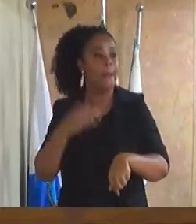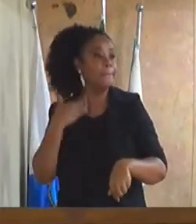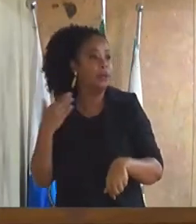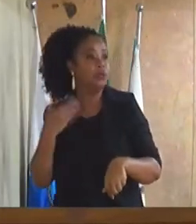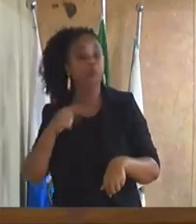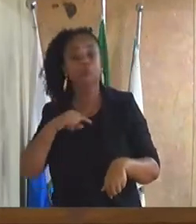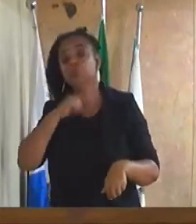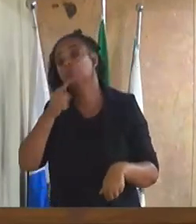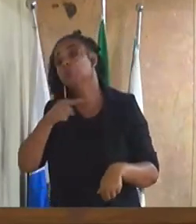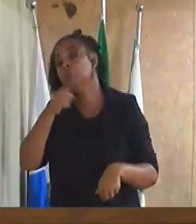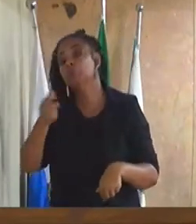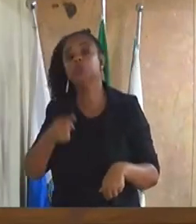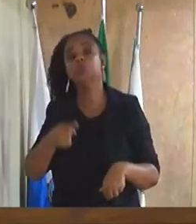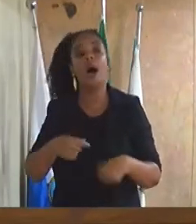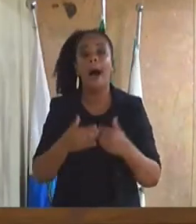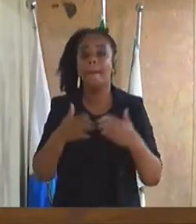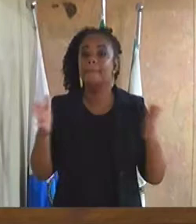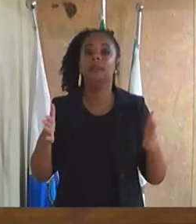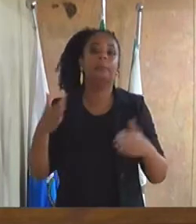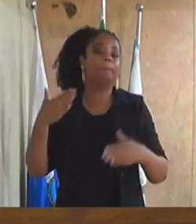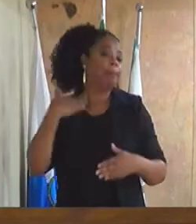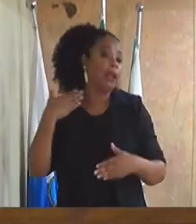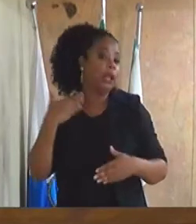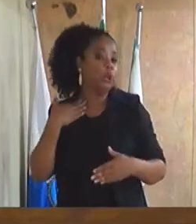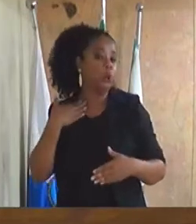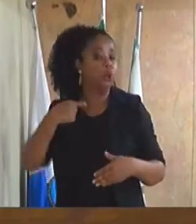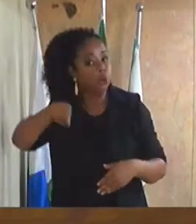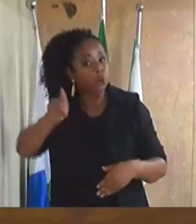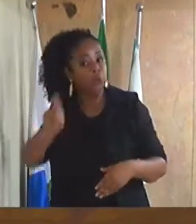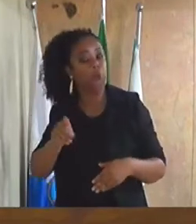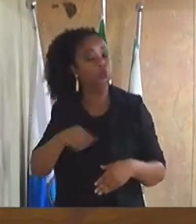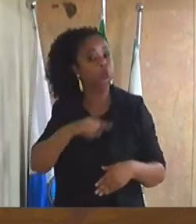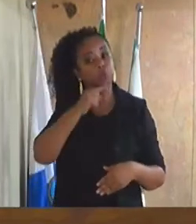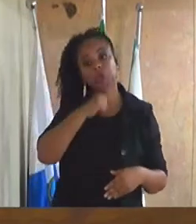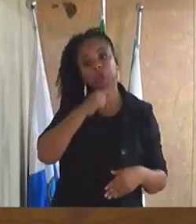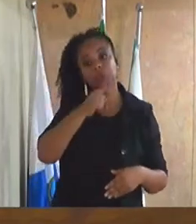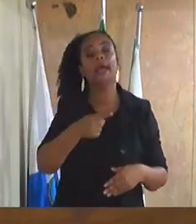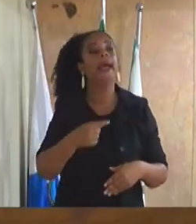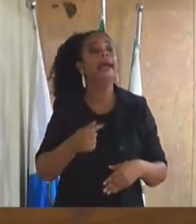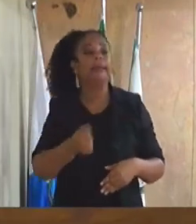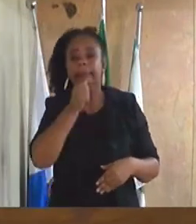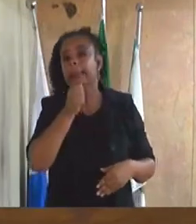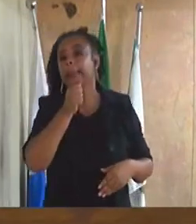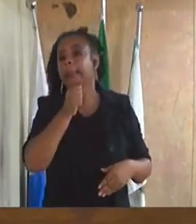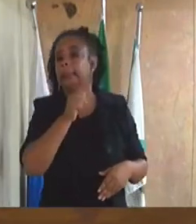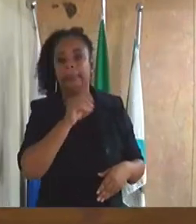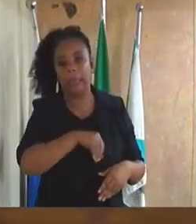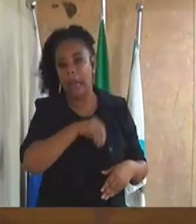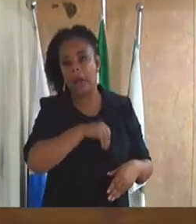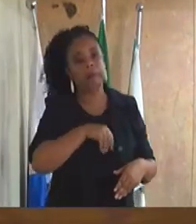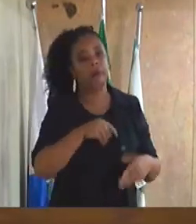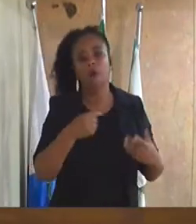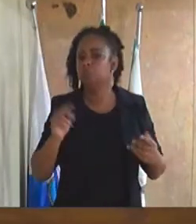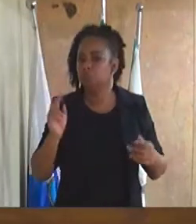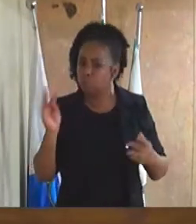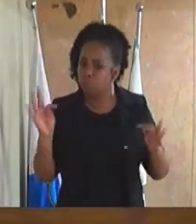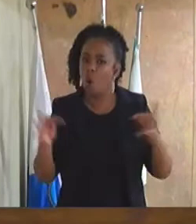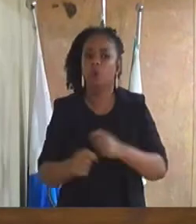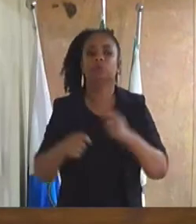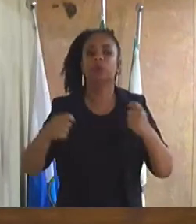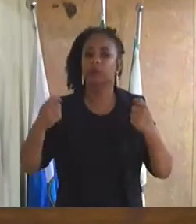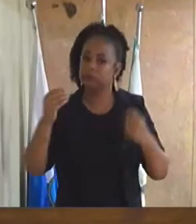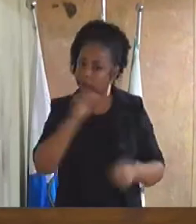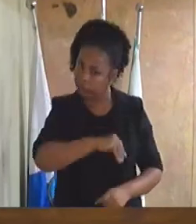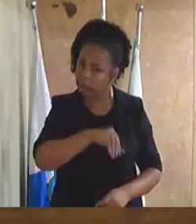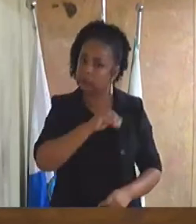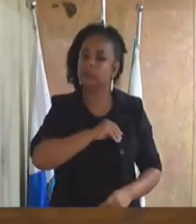nenhum deles ficará sem receber nenhum deles será alesado fui informado agora pelo secretário de governo